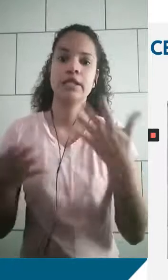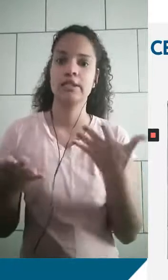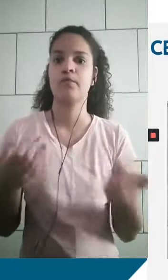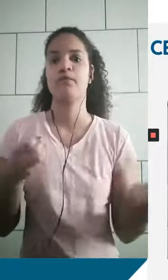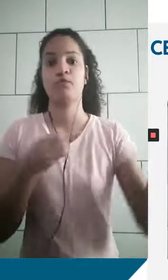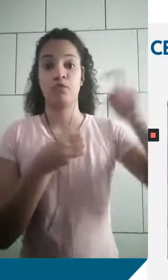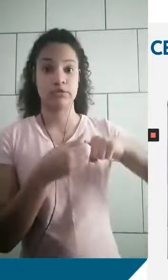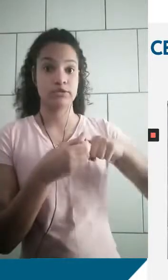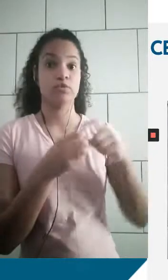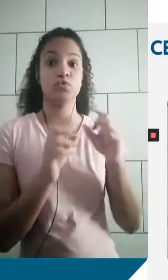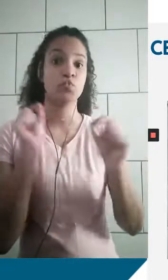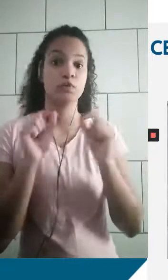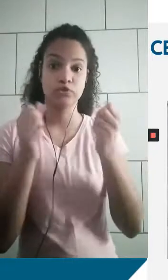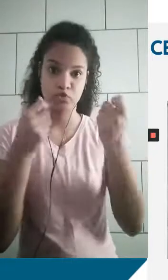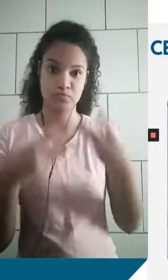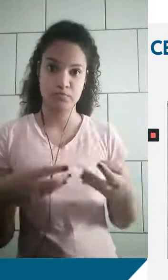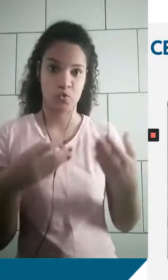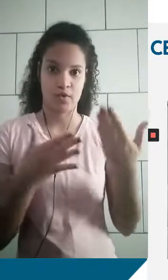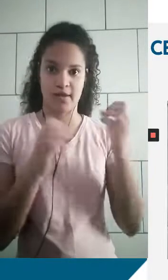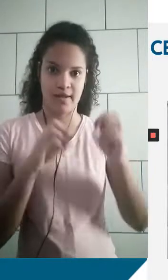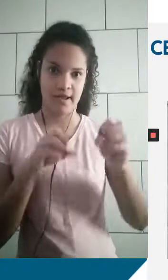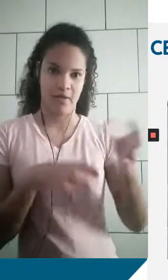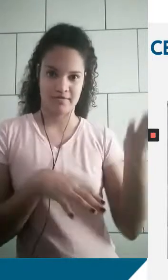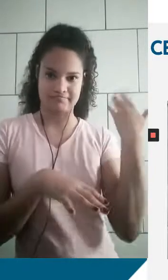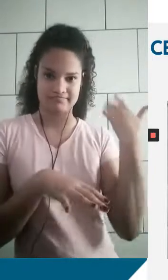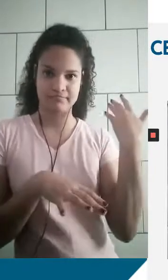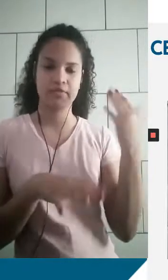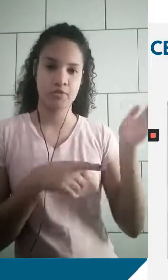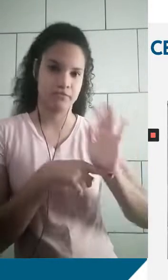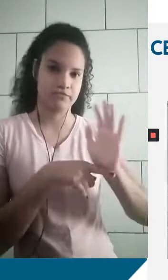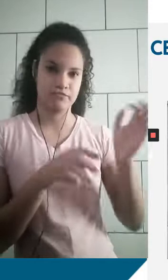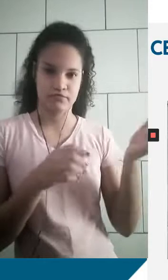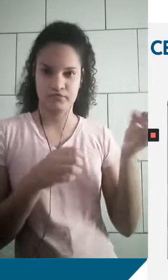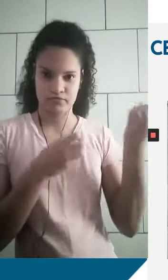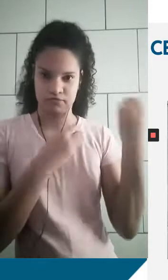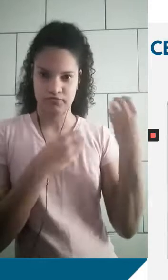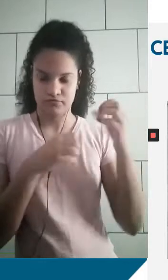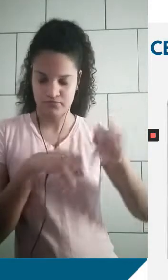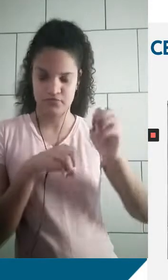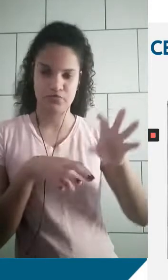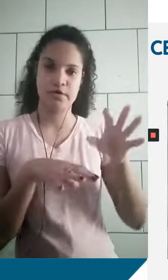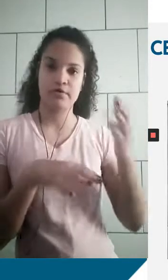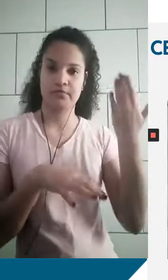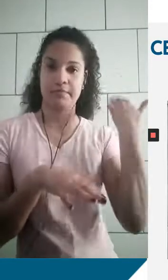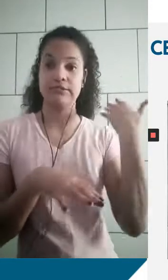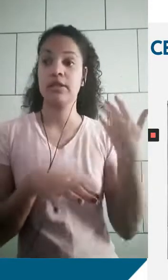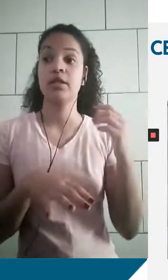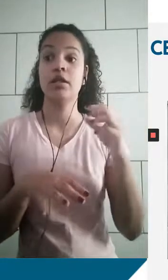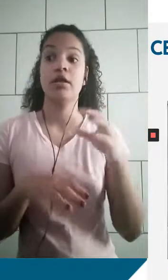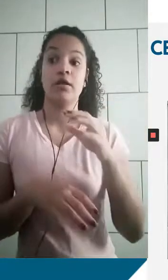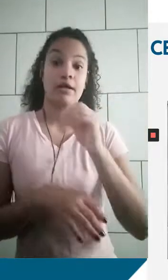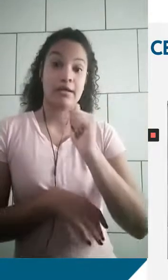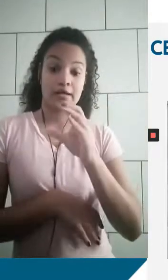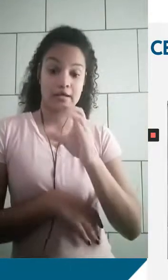retomando o que foi dito na aula anterior, na videoaula anterior, é que o ácido